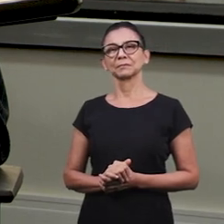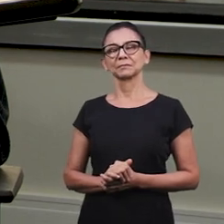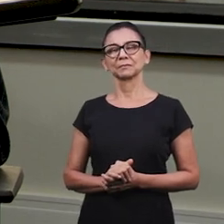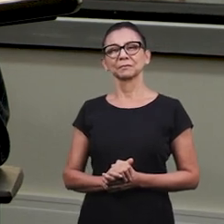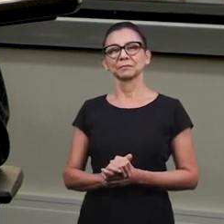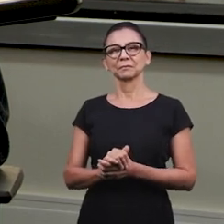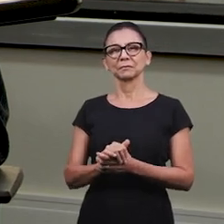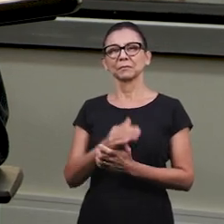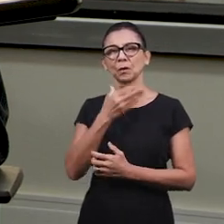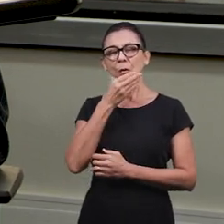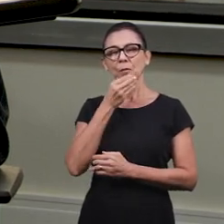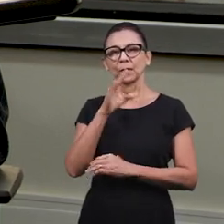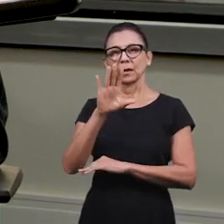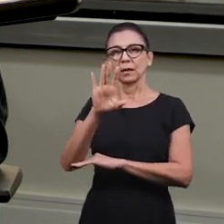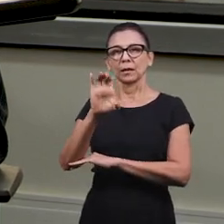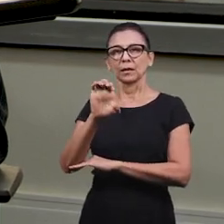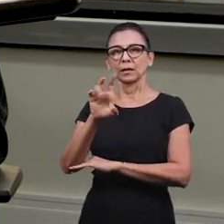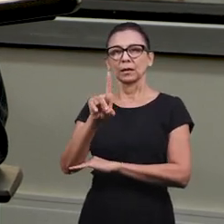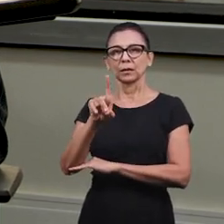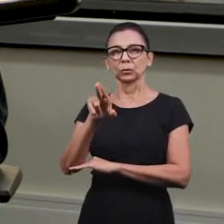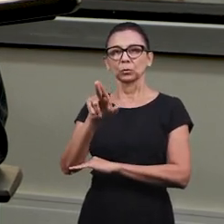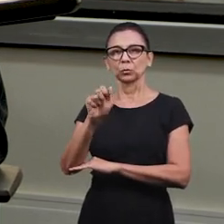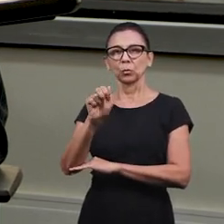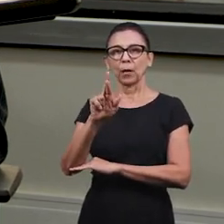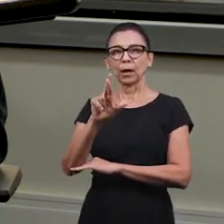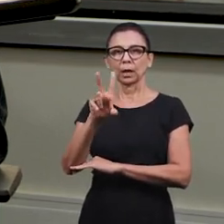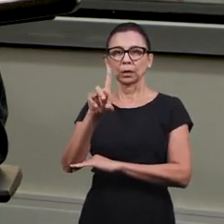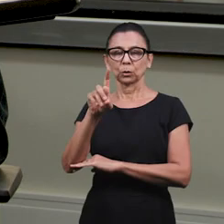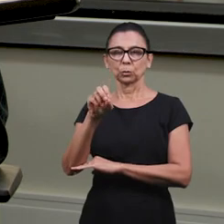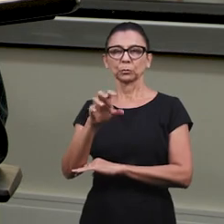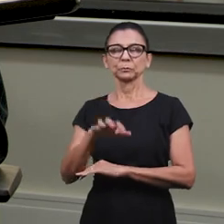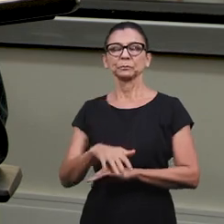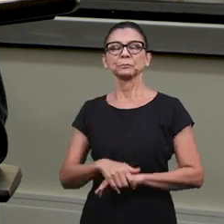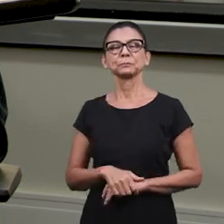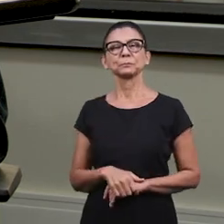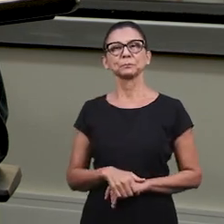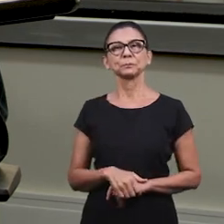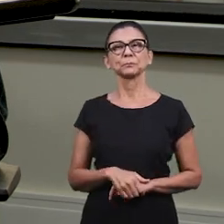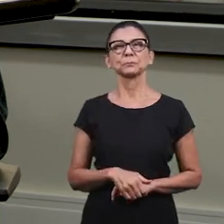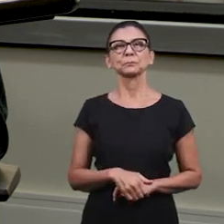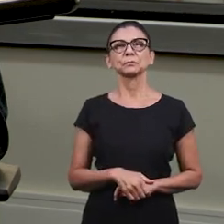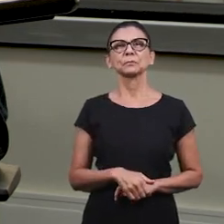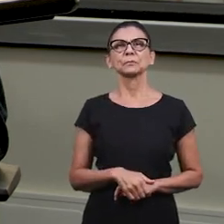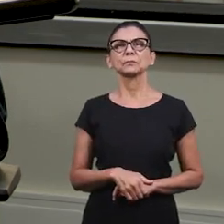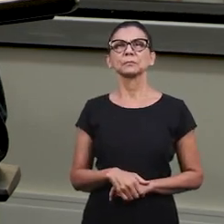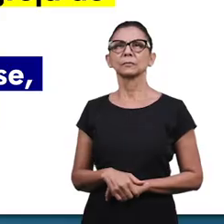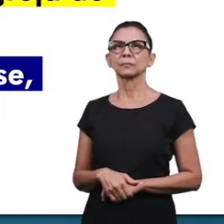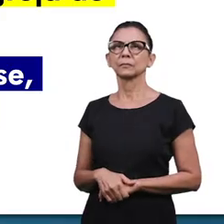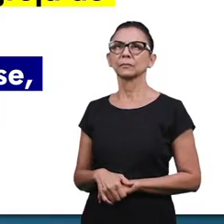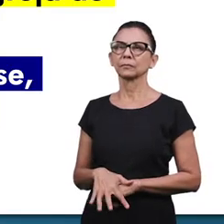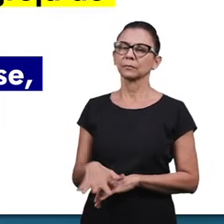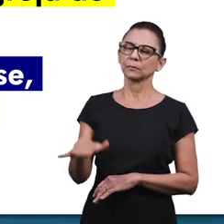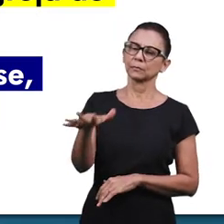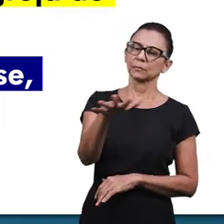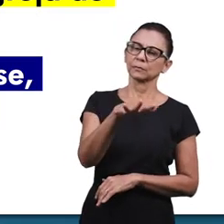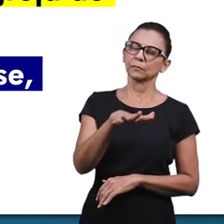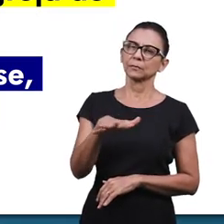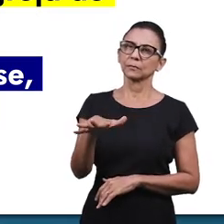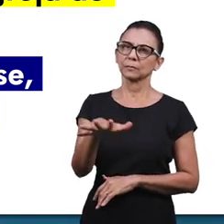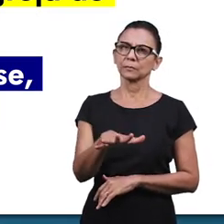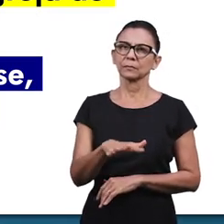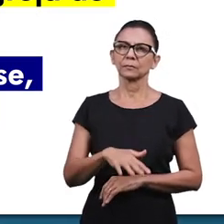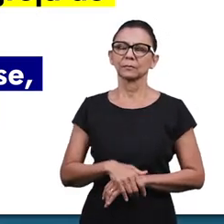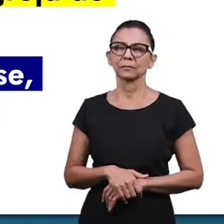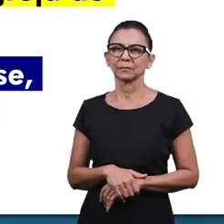Eduardo Marculano Tomás Rosário. E ele escreveu dizendo assim, O campo do